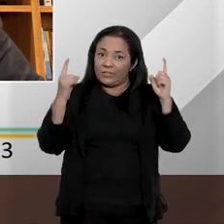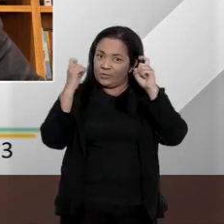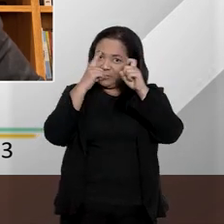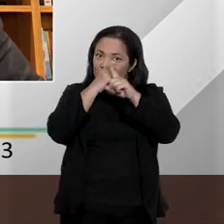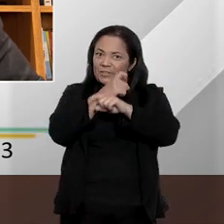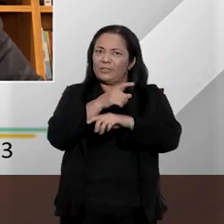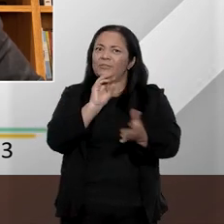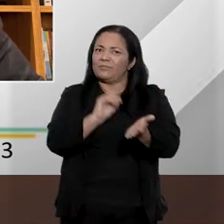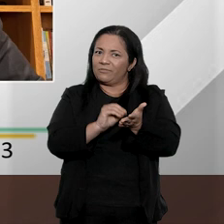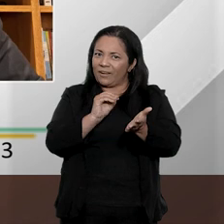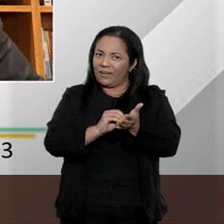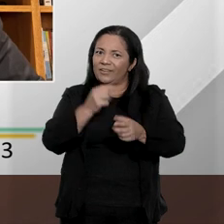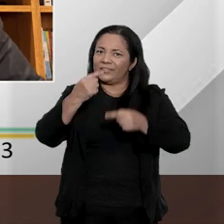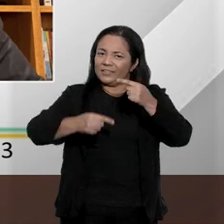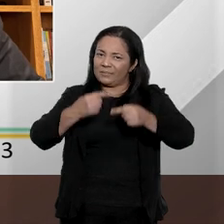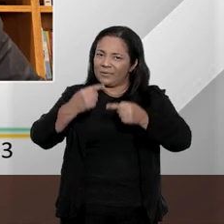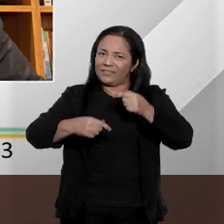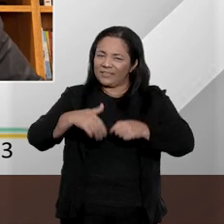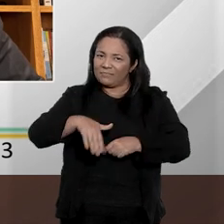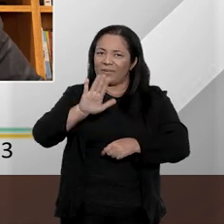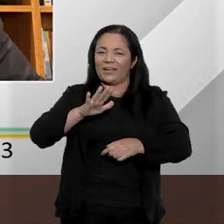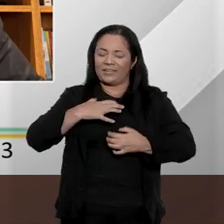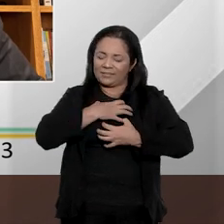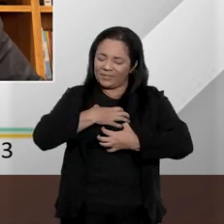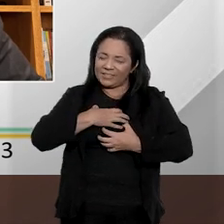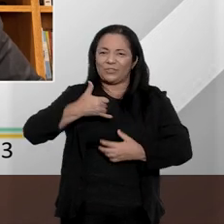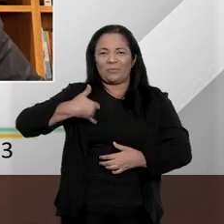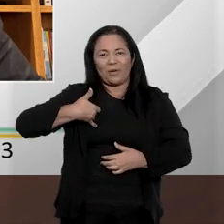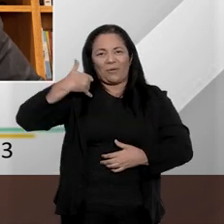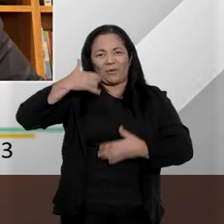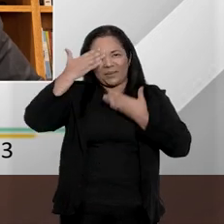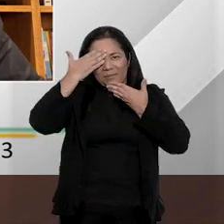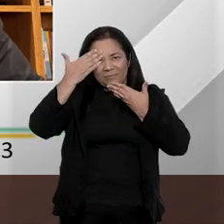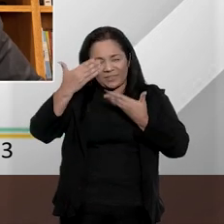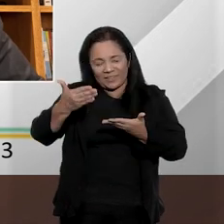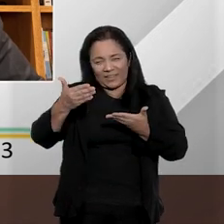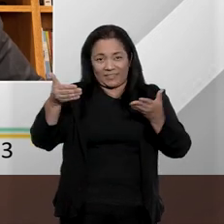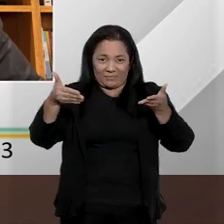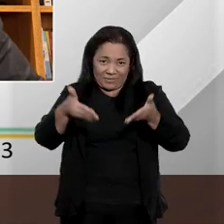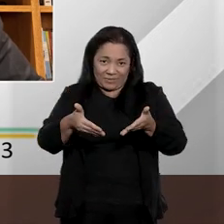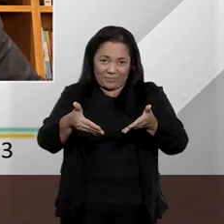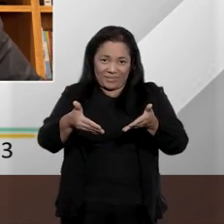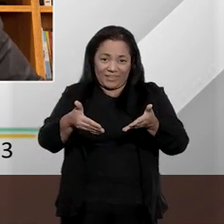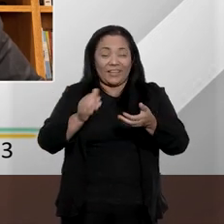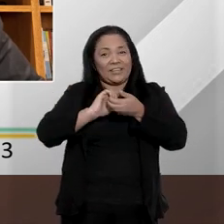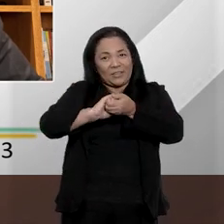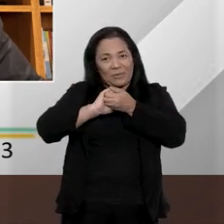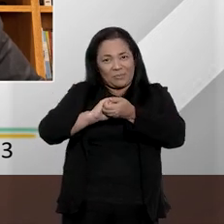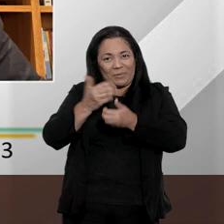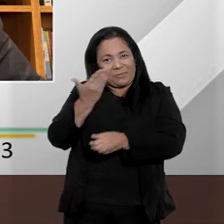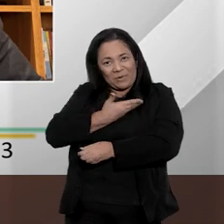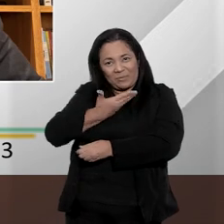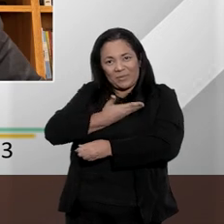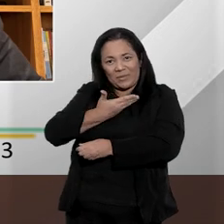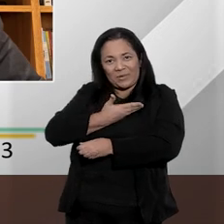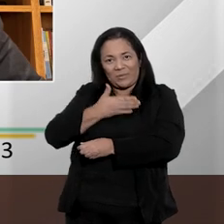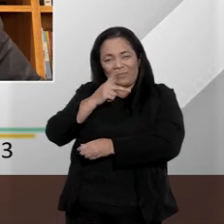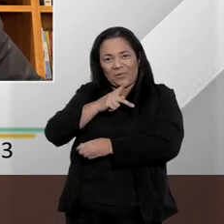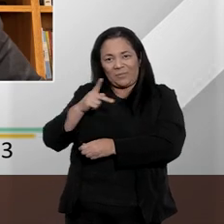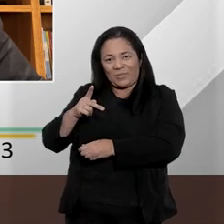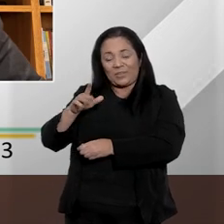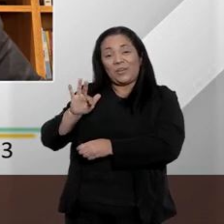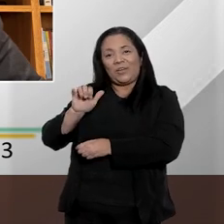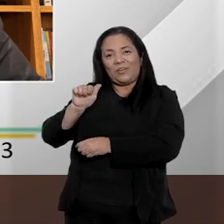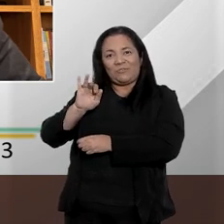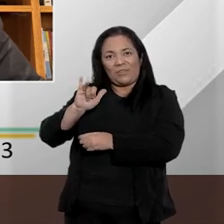coisa ainda a debater, mas foi uma honra, um prazer estar aqui hoje. Muito obrigado, Fátima. E, mais uma vez, renovo os cumprimentos ao meu querido amigo, professor e